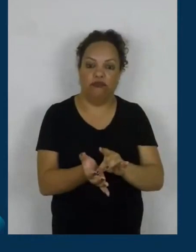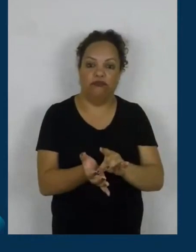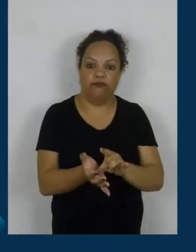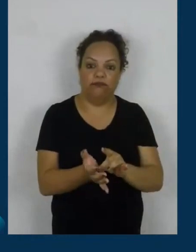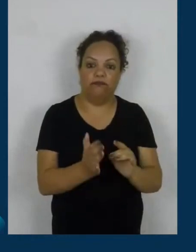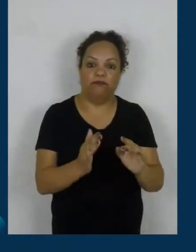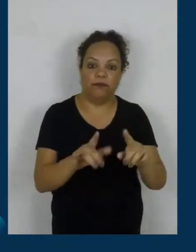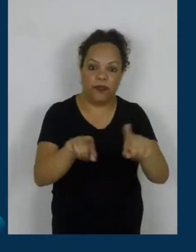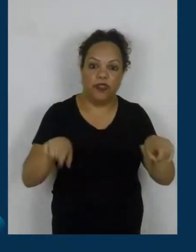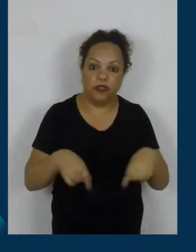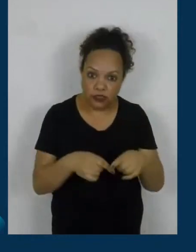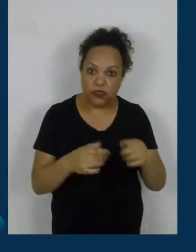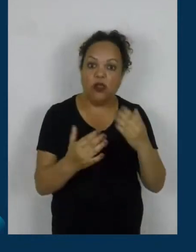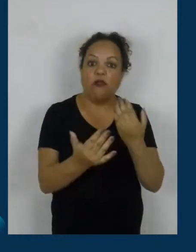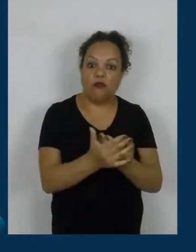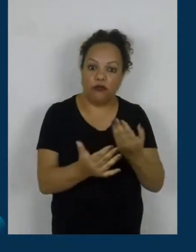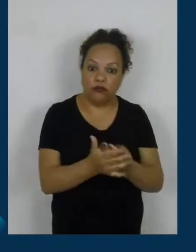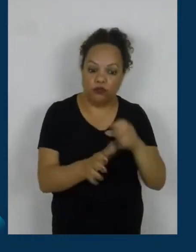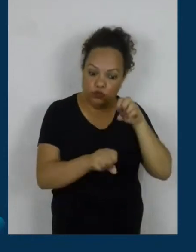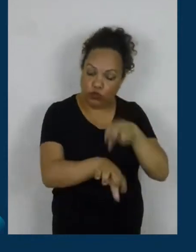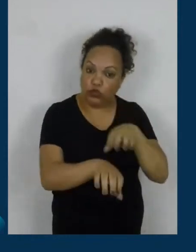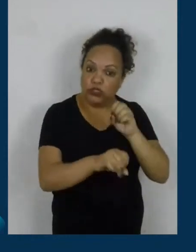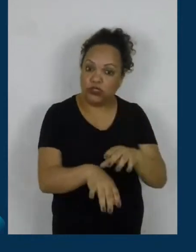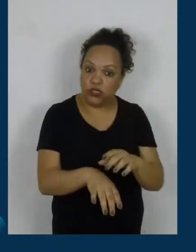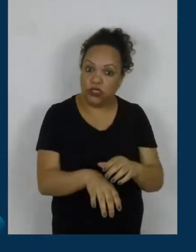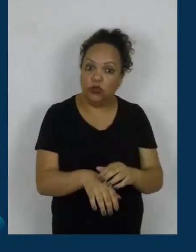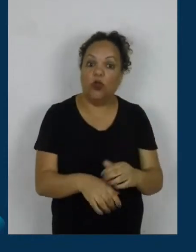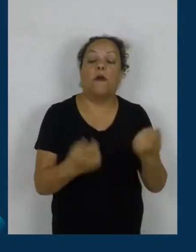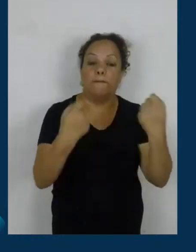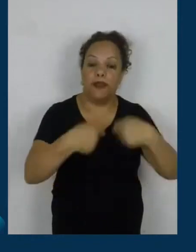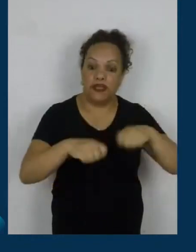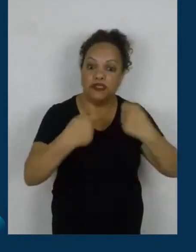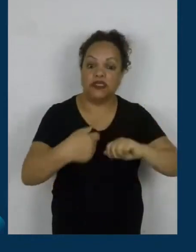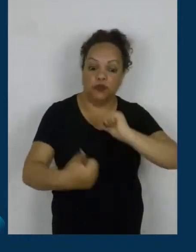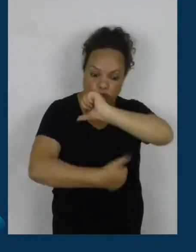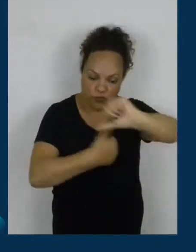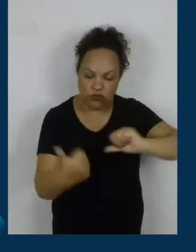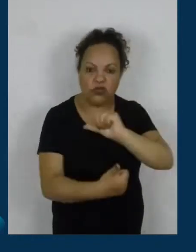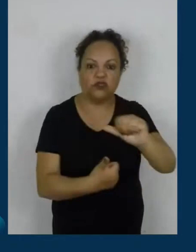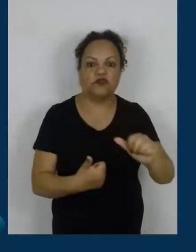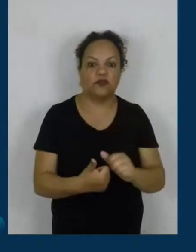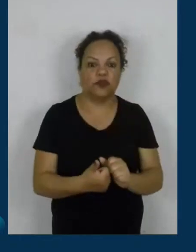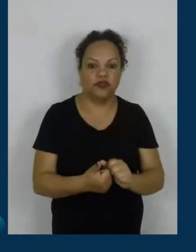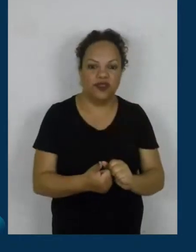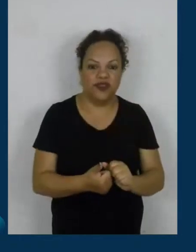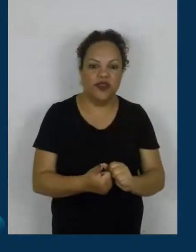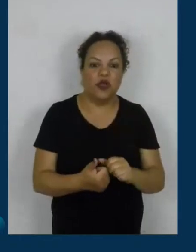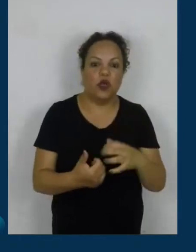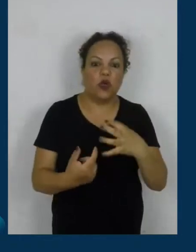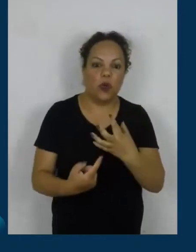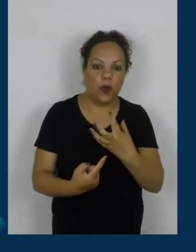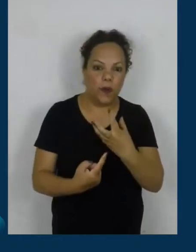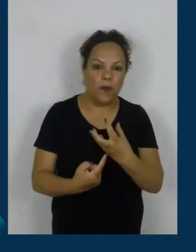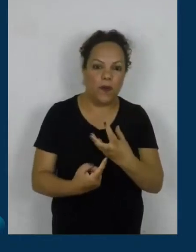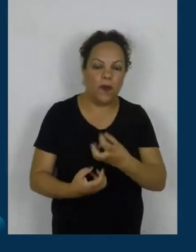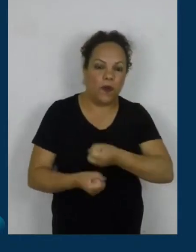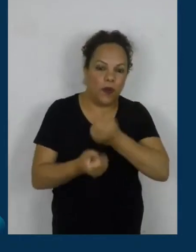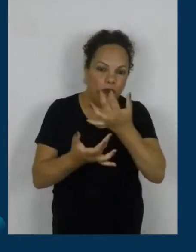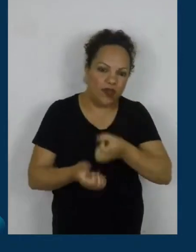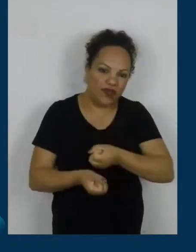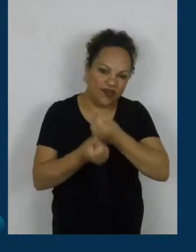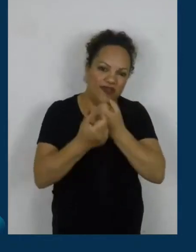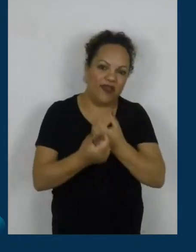de forma alguma. Então, eu acredito fielmente, como o poeta catarinense falava, Lindolf Bell, menor que meu sonho eu não posso ser.